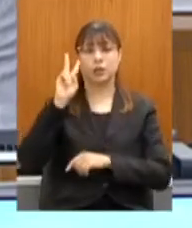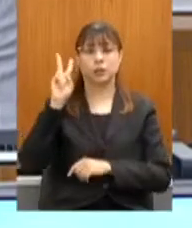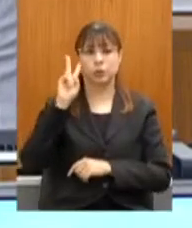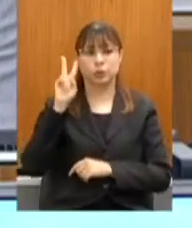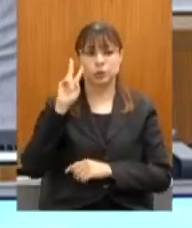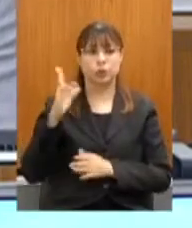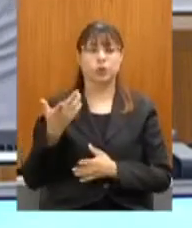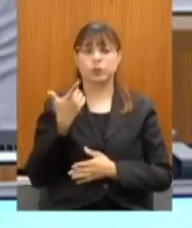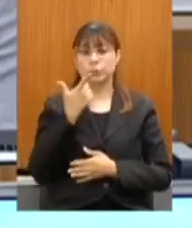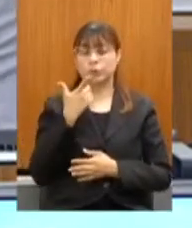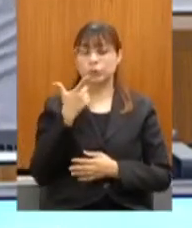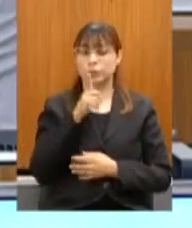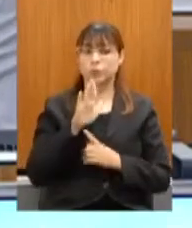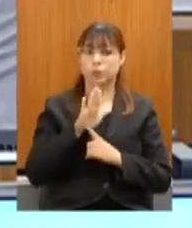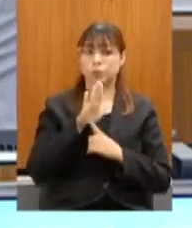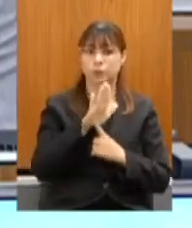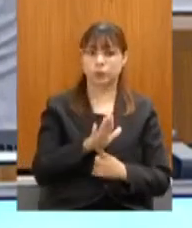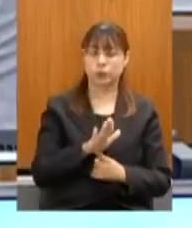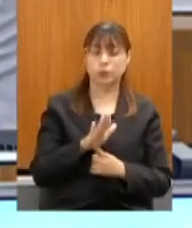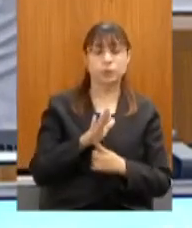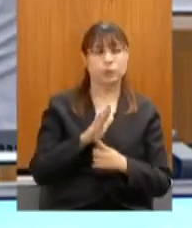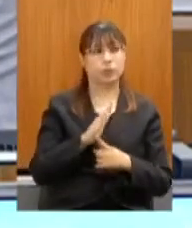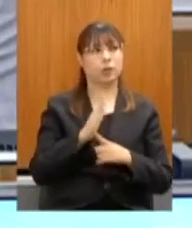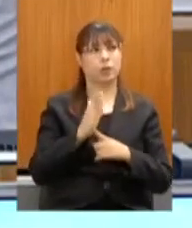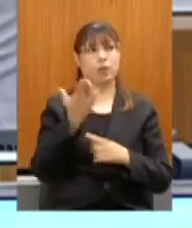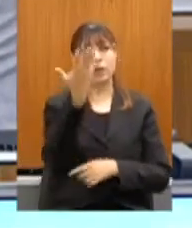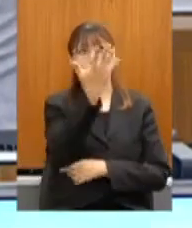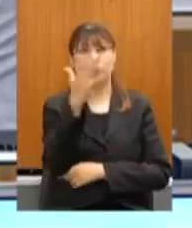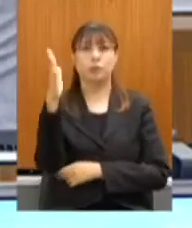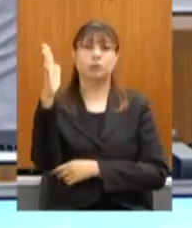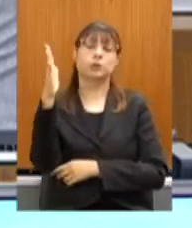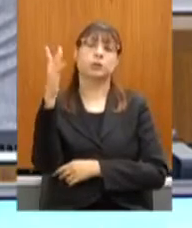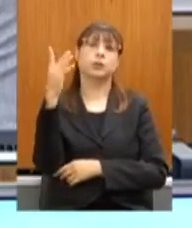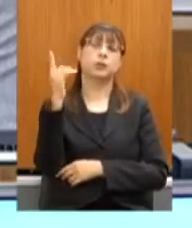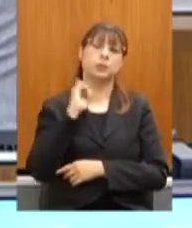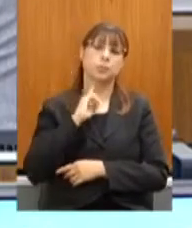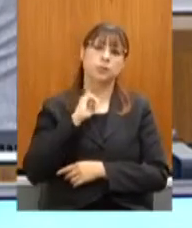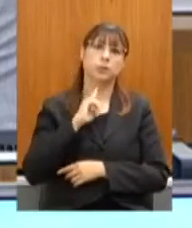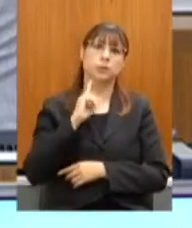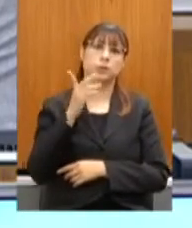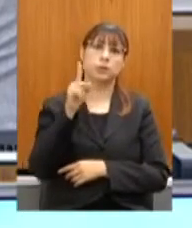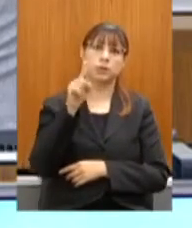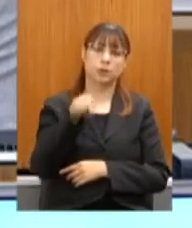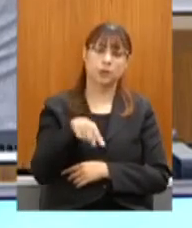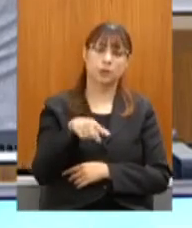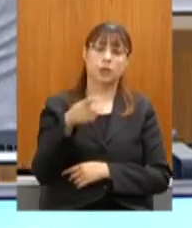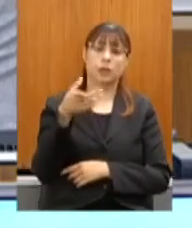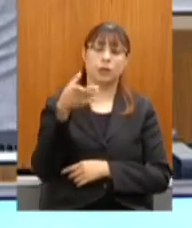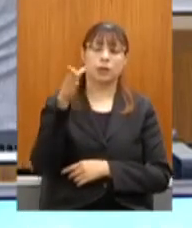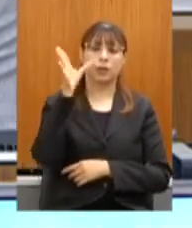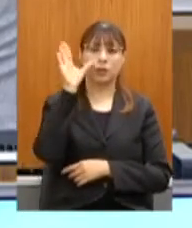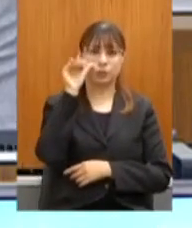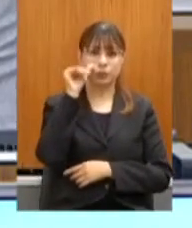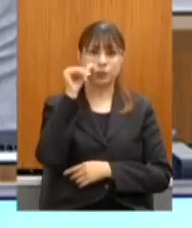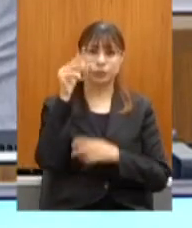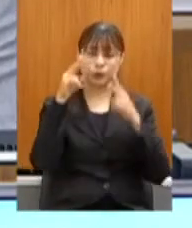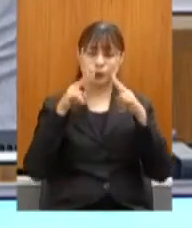nós vamos mostrar a paisagem mineira em tomadas de audiovisual curta, longa, metragem.